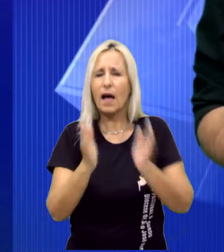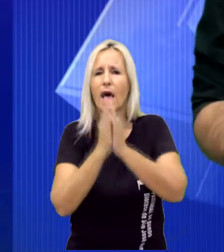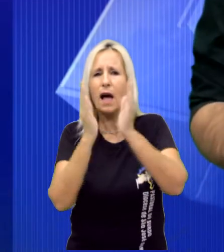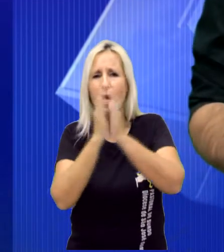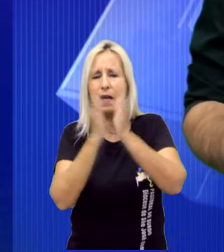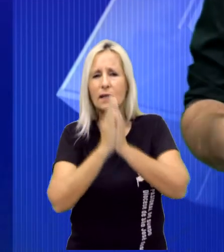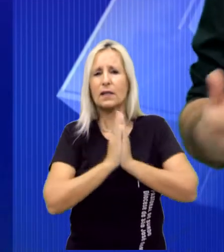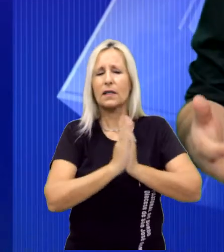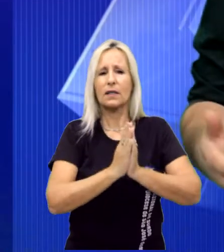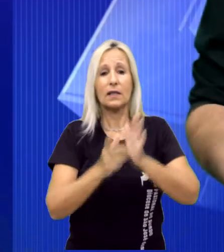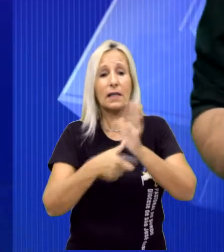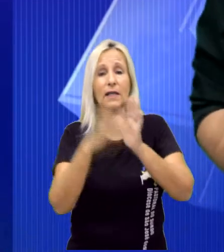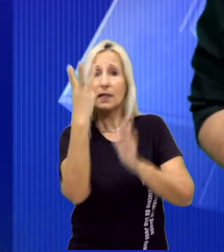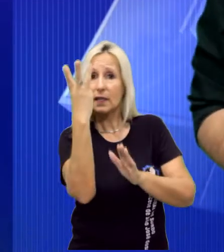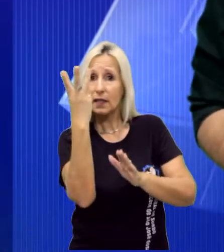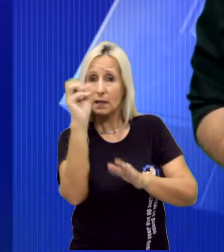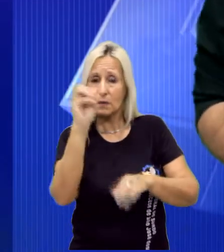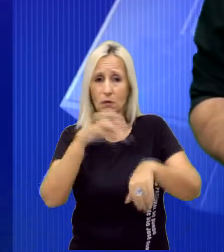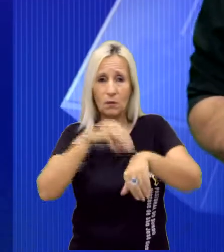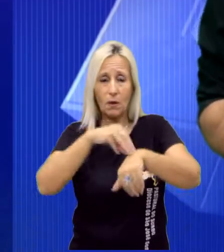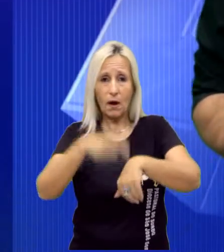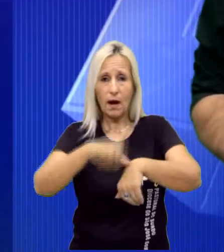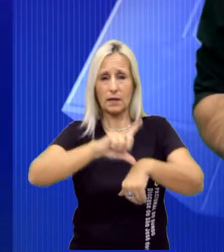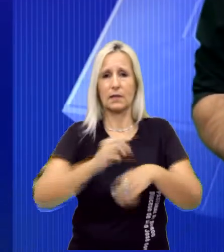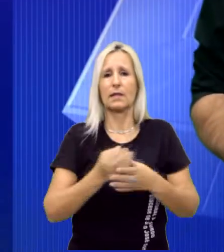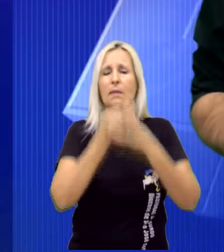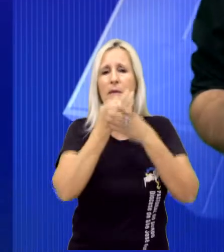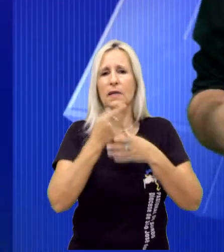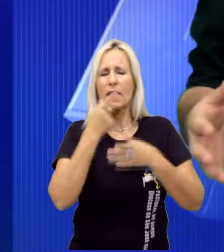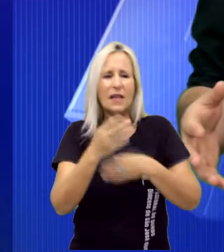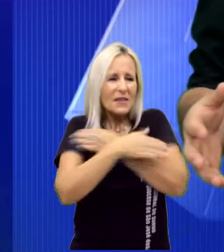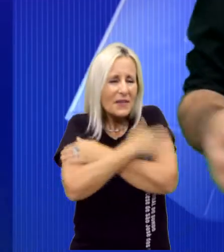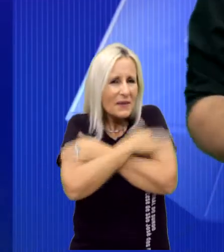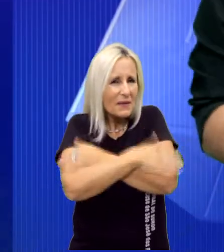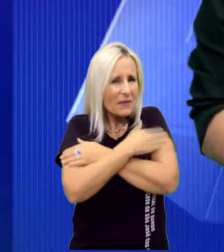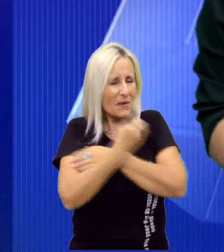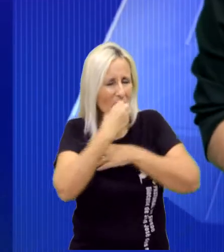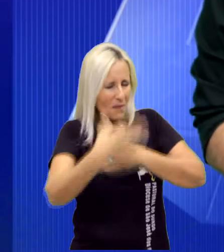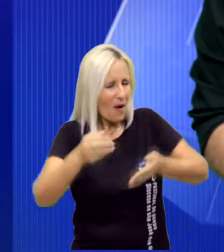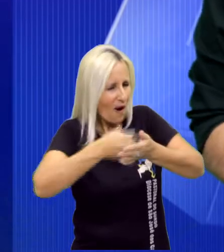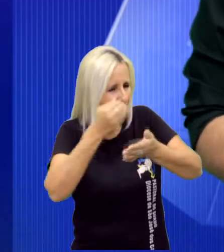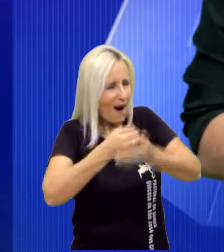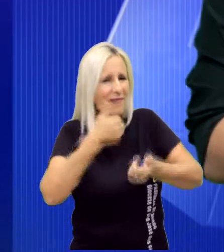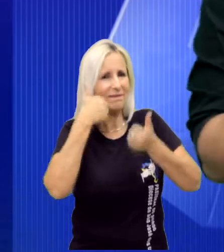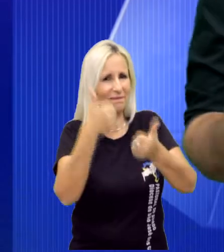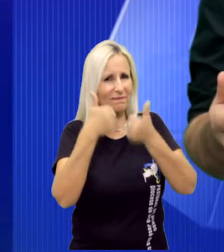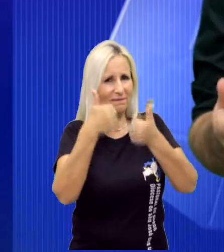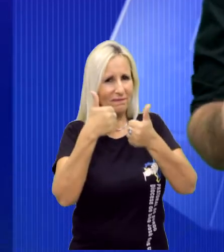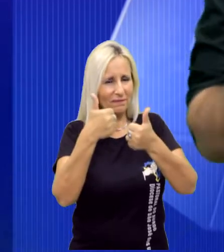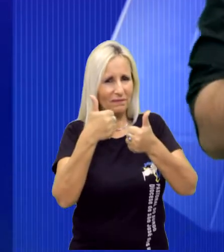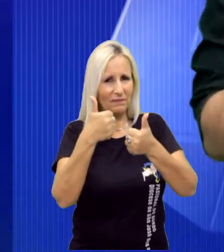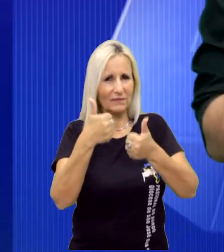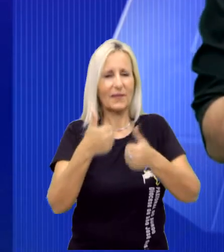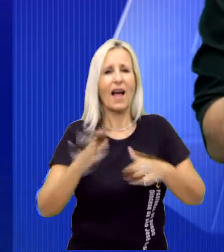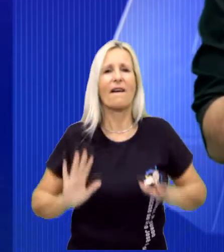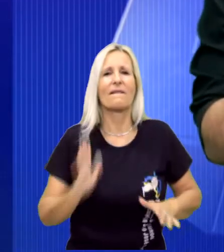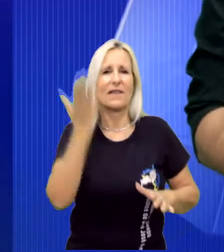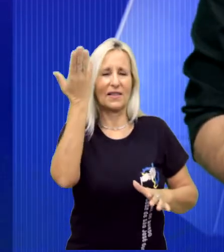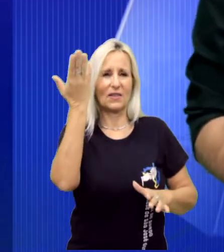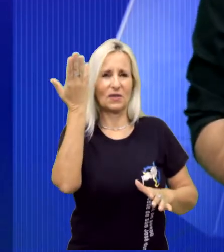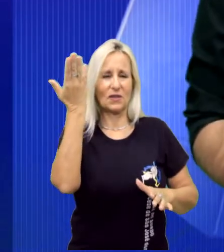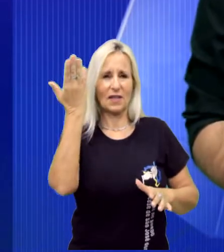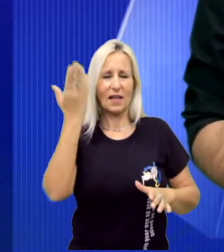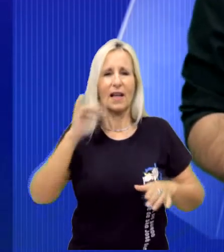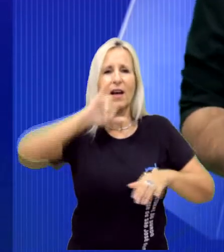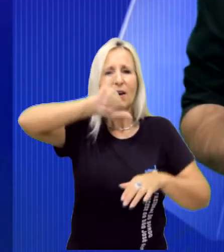e adoração sempre meia hora antes da missa. E com esse friozinho, um caldinho sempre cai bem, não é mesmo? Além das festas juninas que acontecem